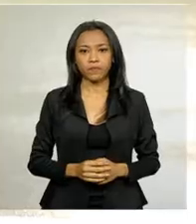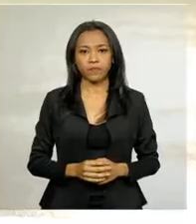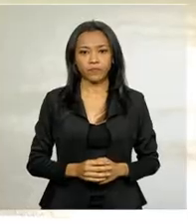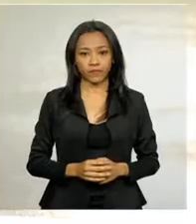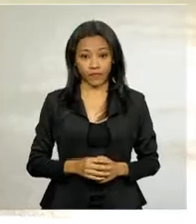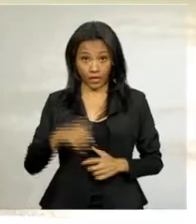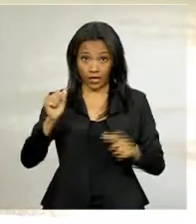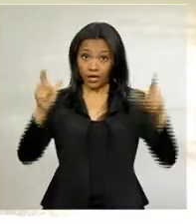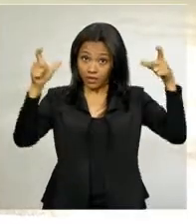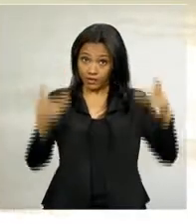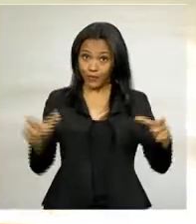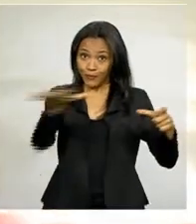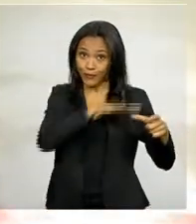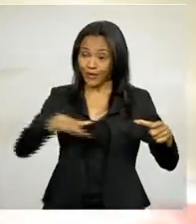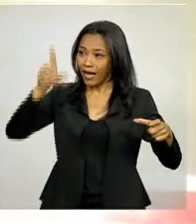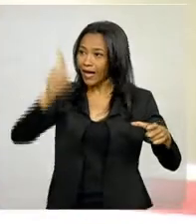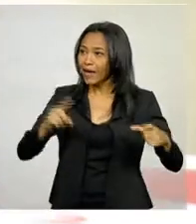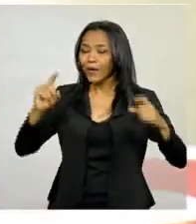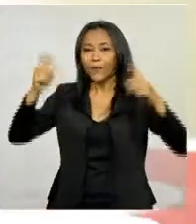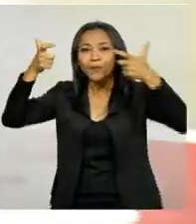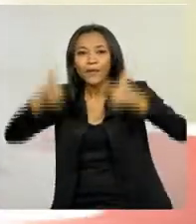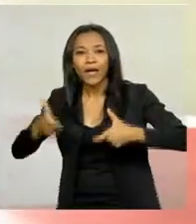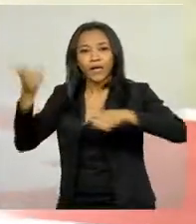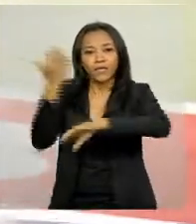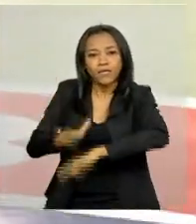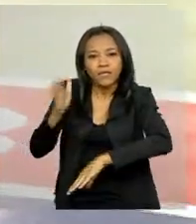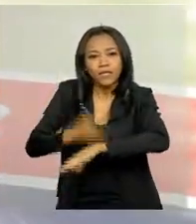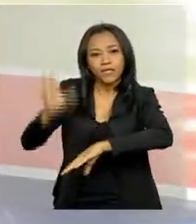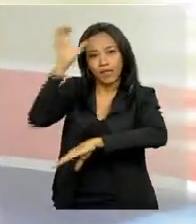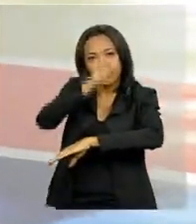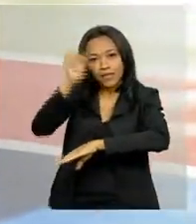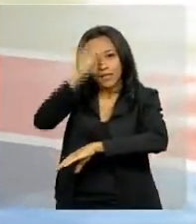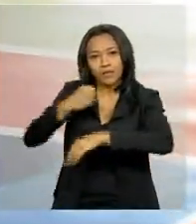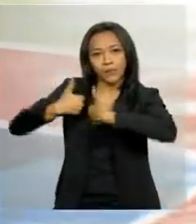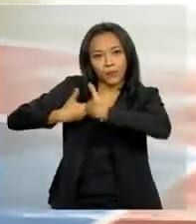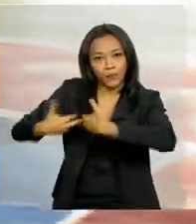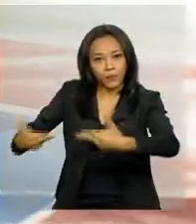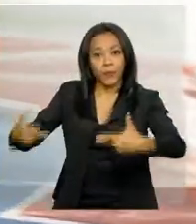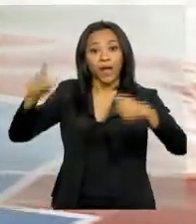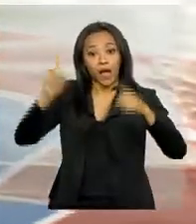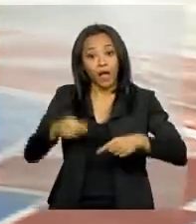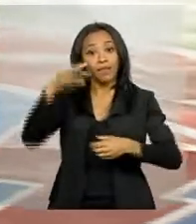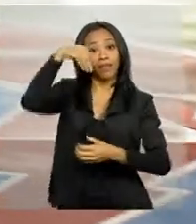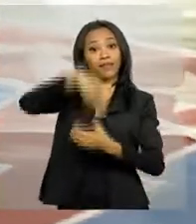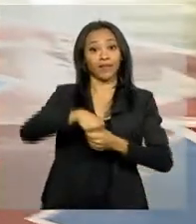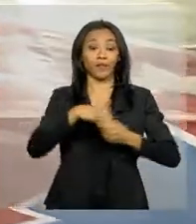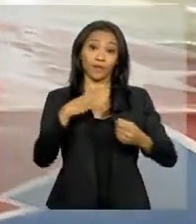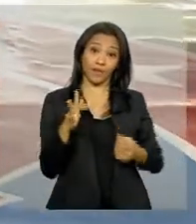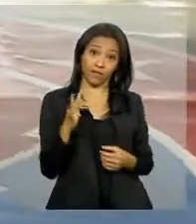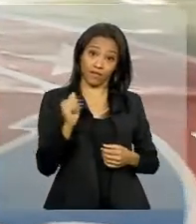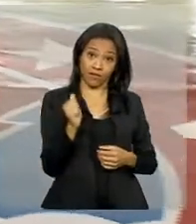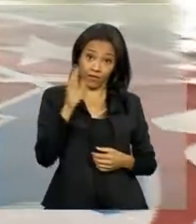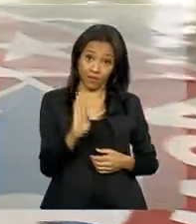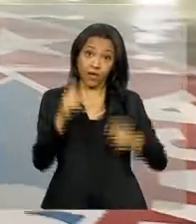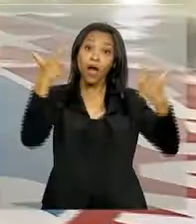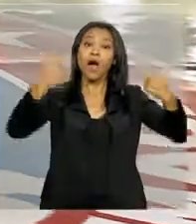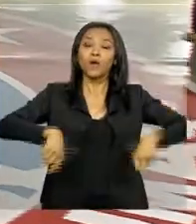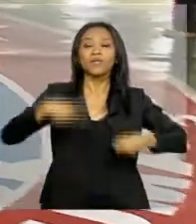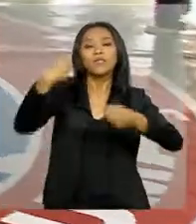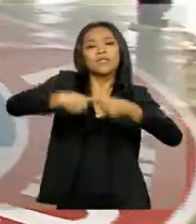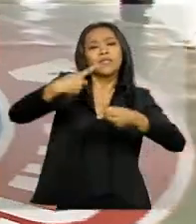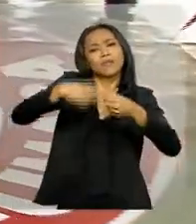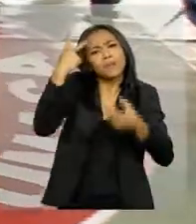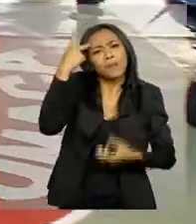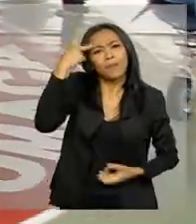Esse hangar aqui é a casa da Esquadrilha da Fumaça. É esse espaço na sede da Academia da Força Aérea em Pirassununga, no interior de São